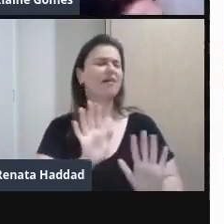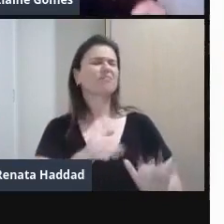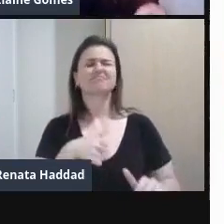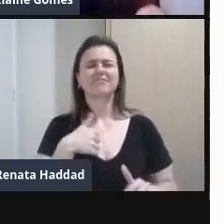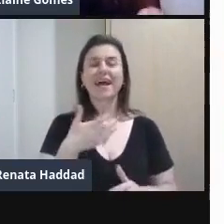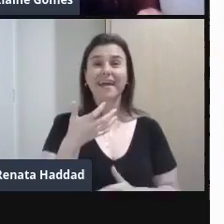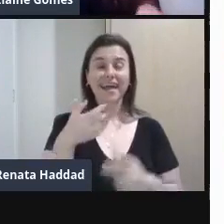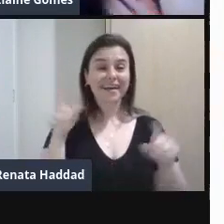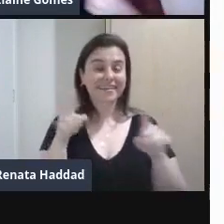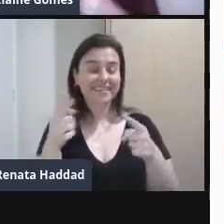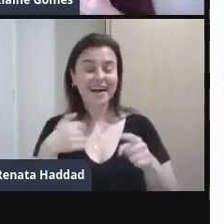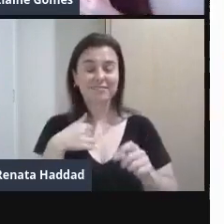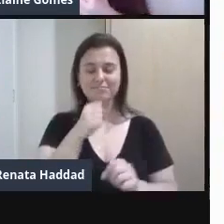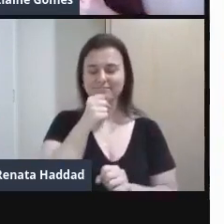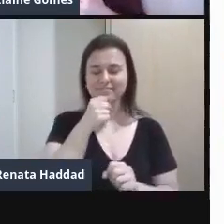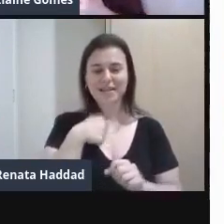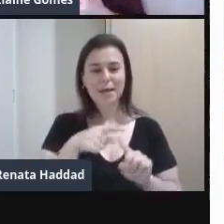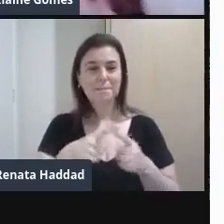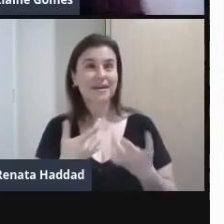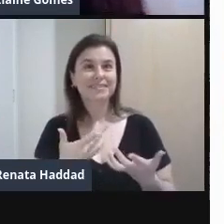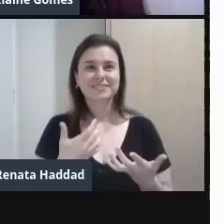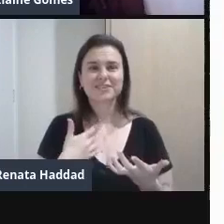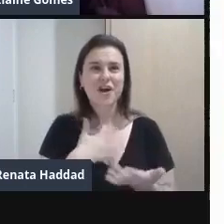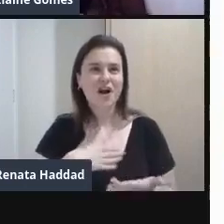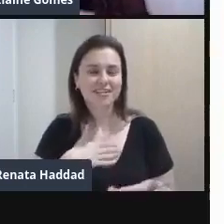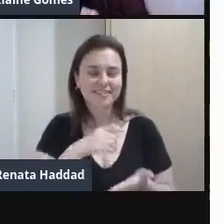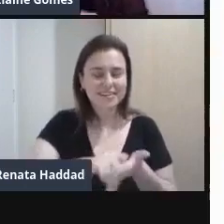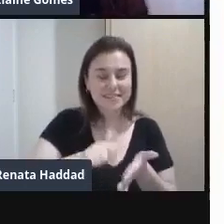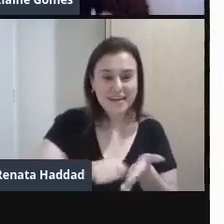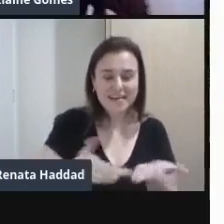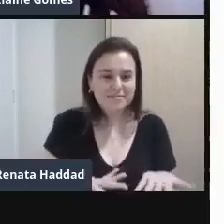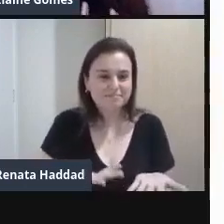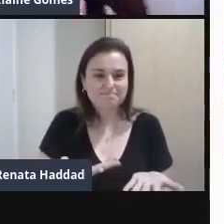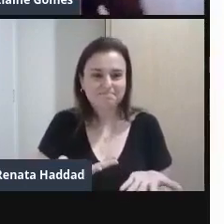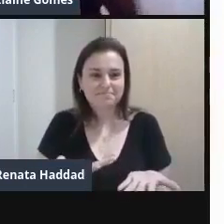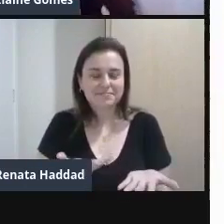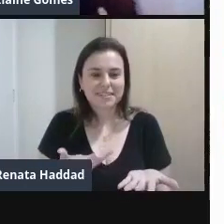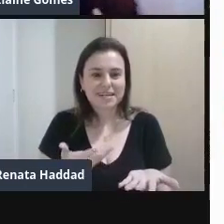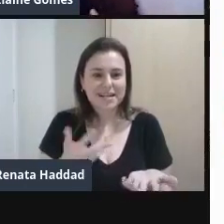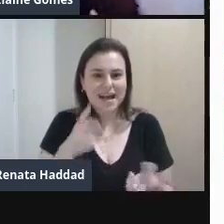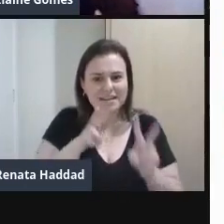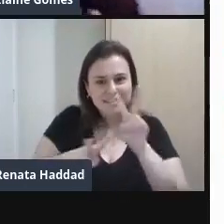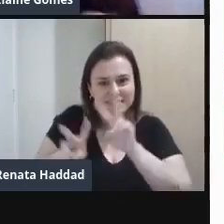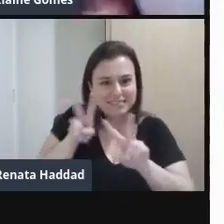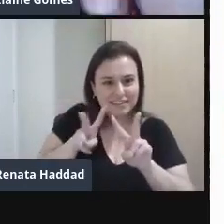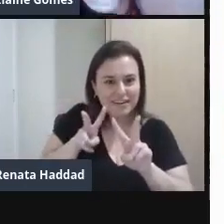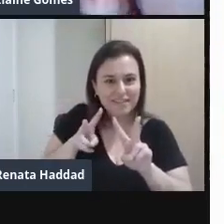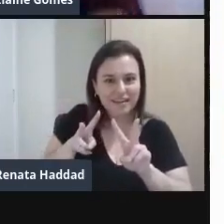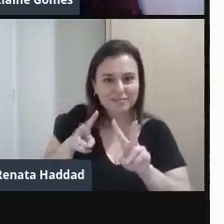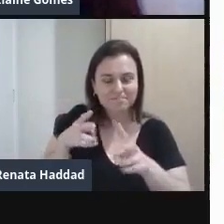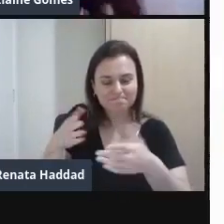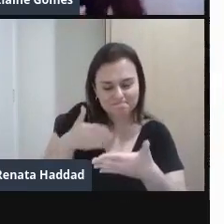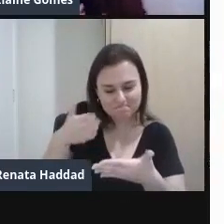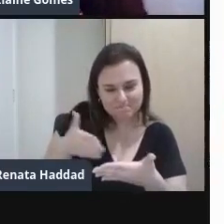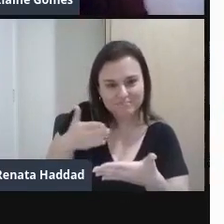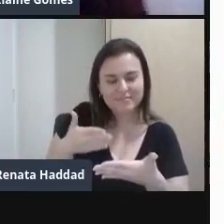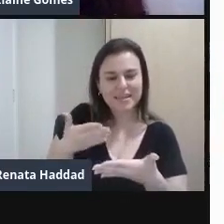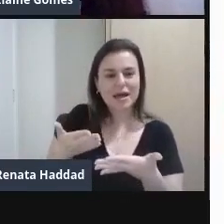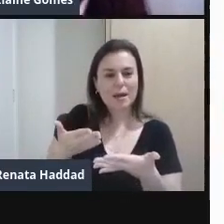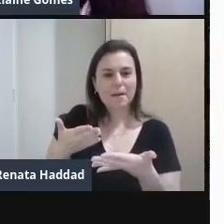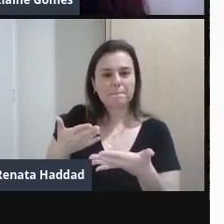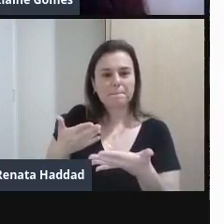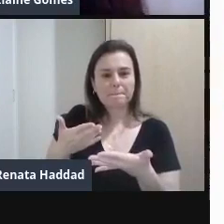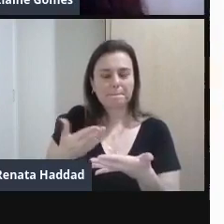Mas eu também gosto De escultura Mas também Eu gosto de escrever E aí Quando você vai vendo Essas biografias A gente vai chegar Daqui a pouco Mas